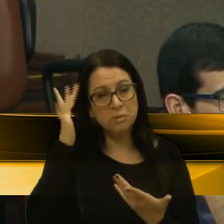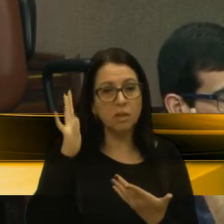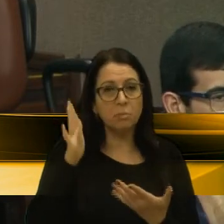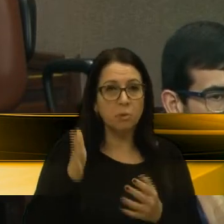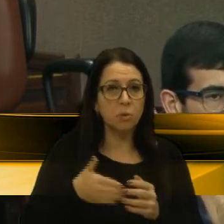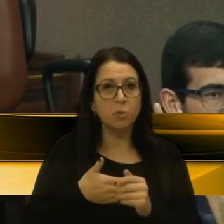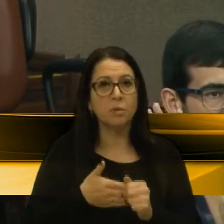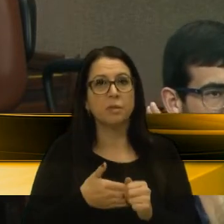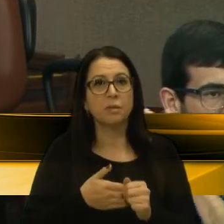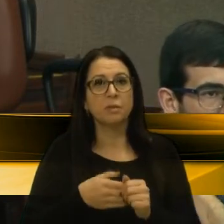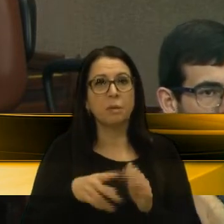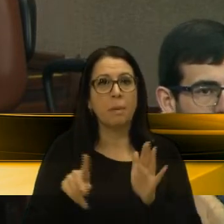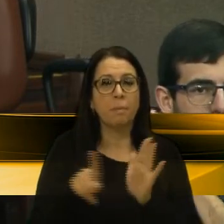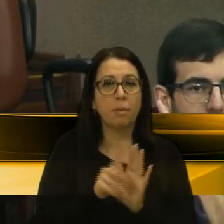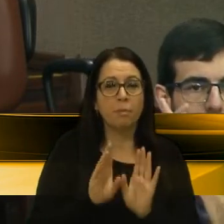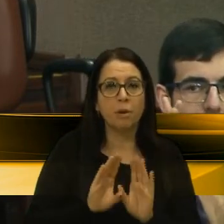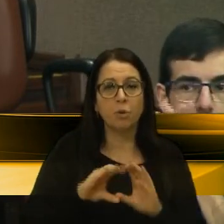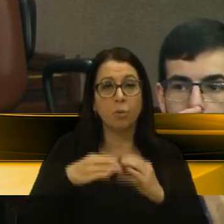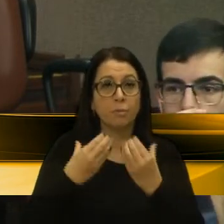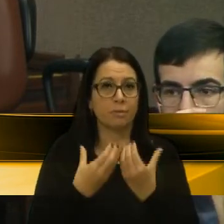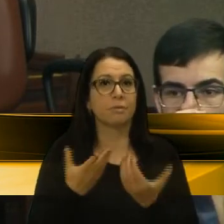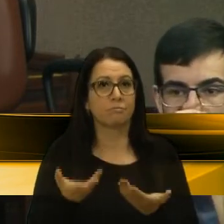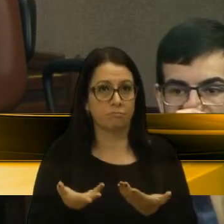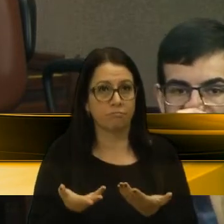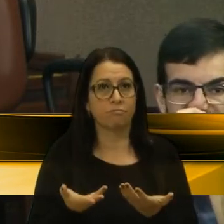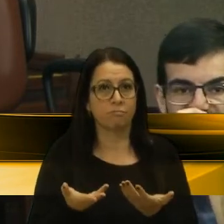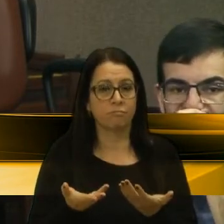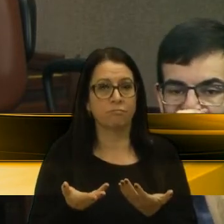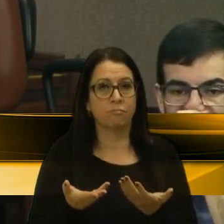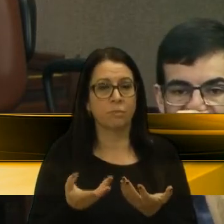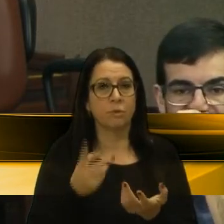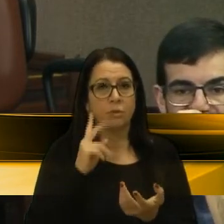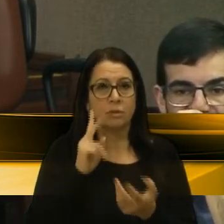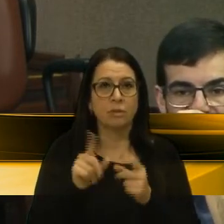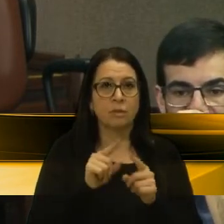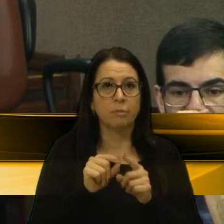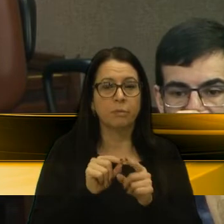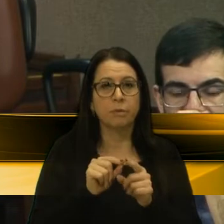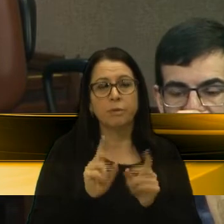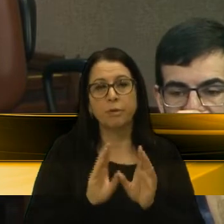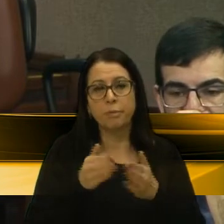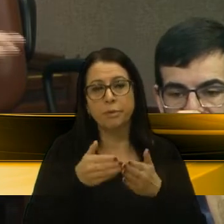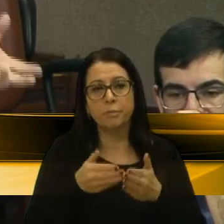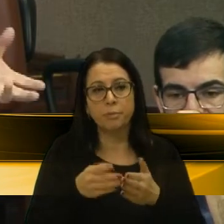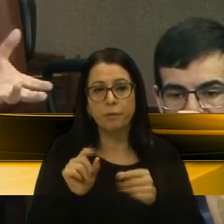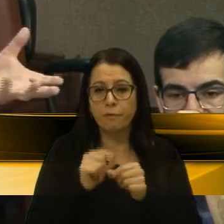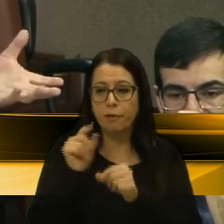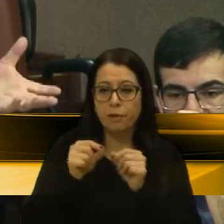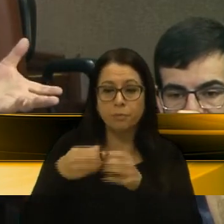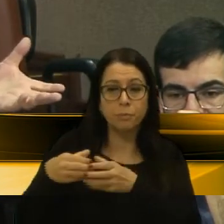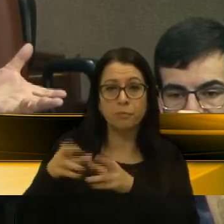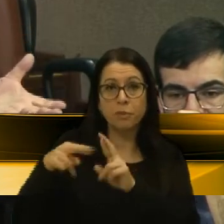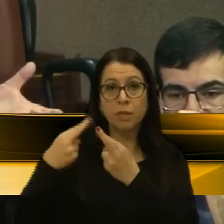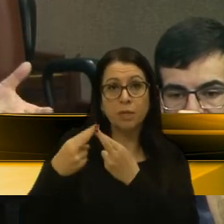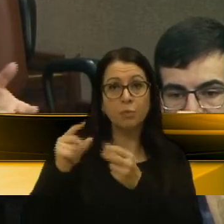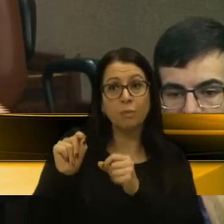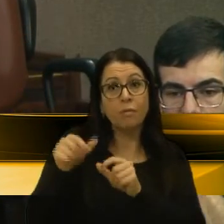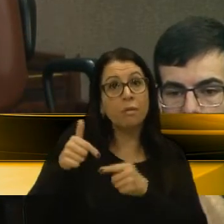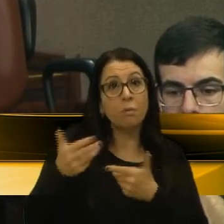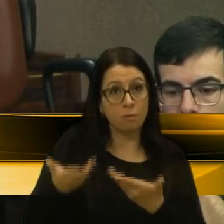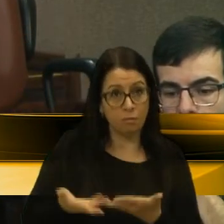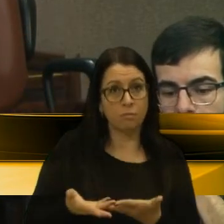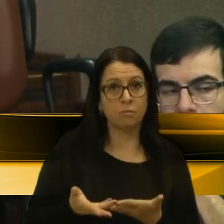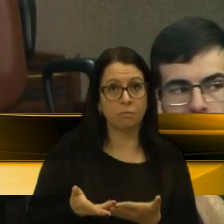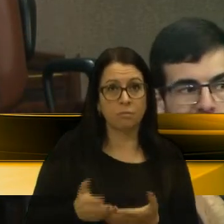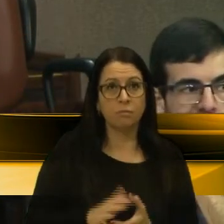para a própria comissão, que trata da questão do turismo, e aí fazer uma reunião de trabalho, uma reunião de trabalho.